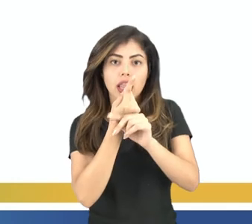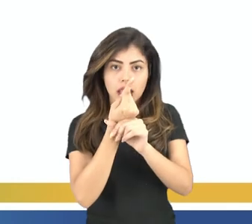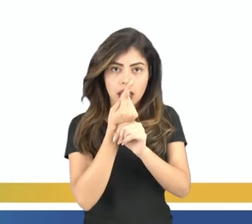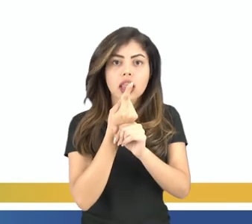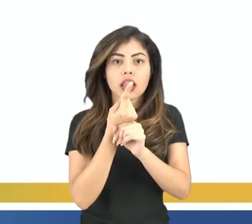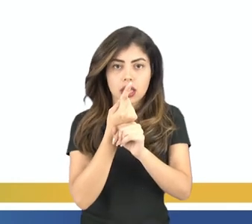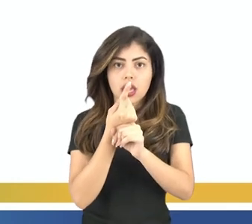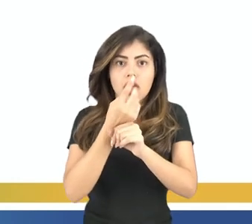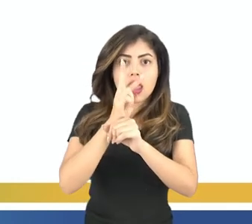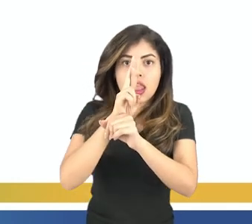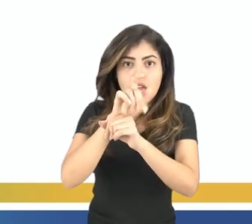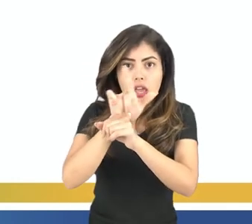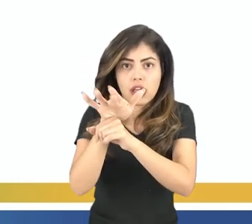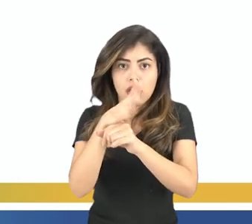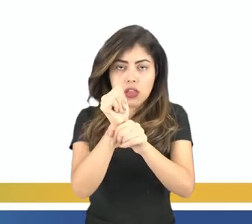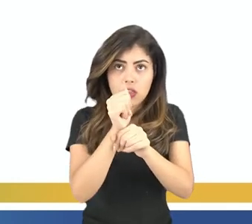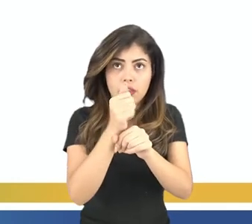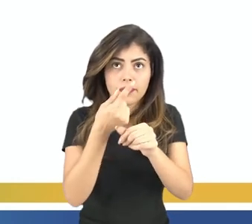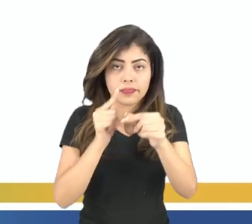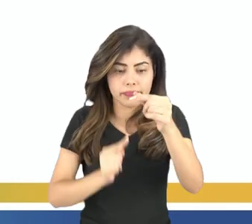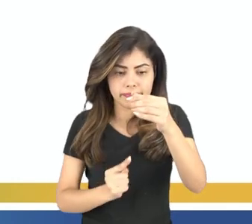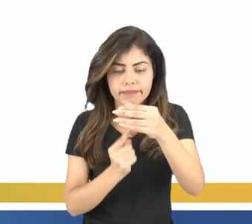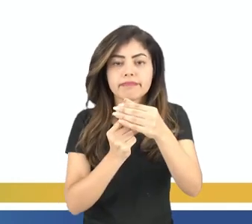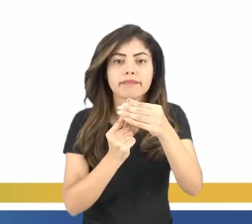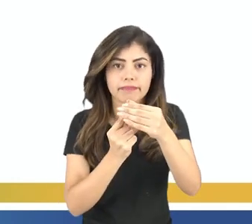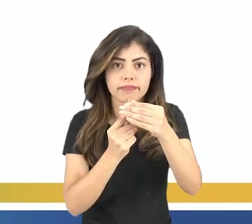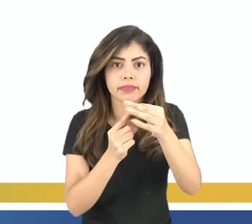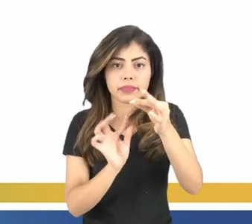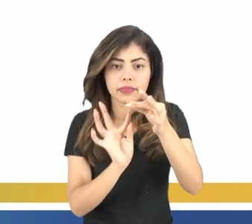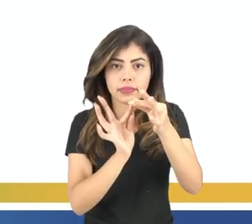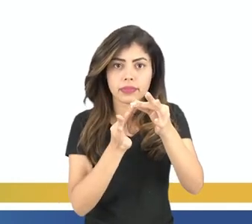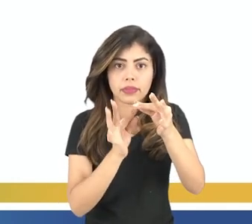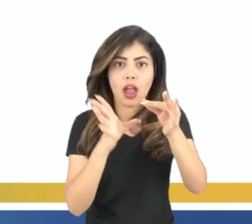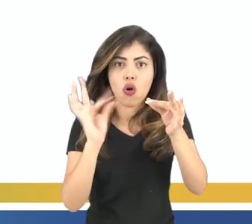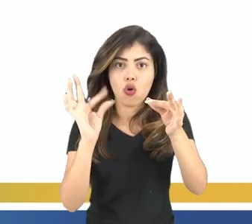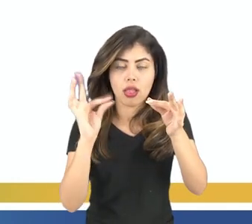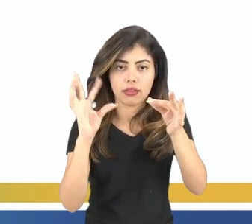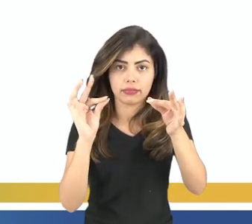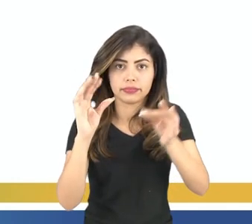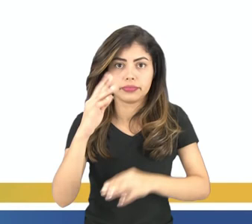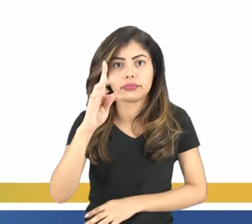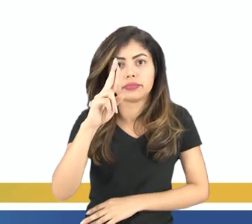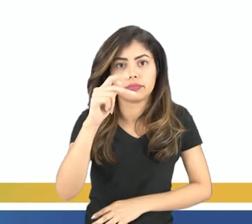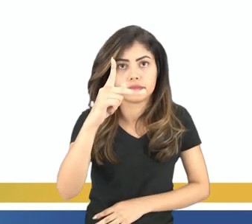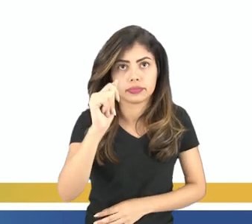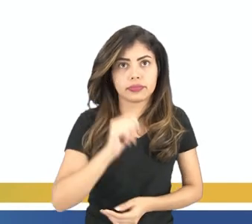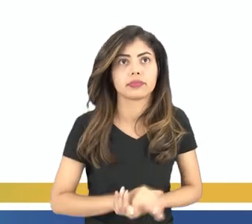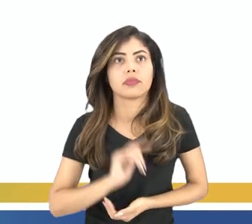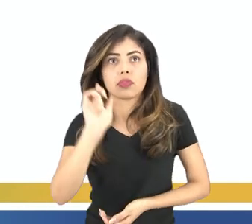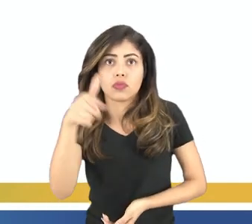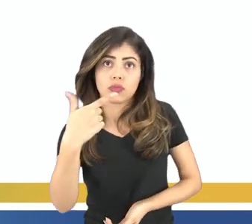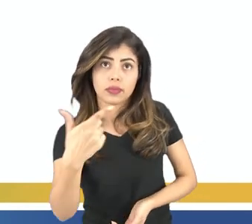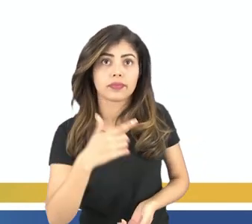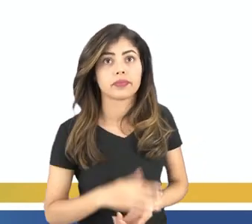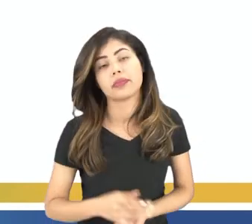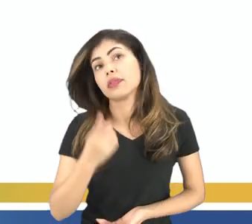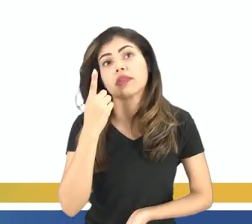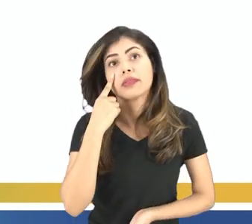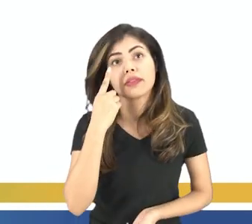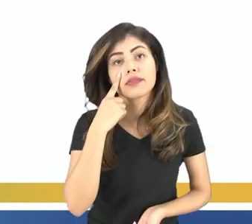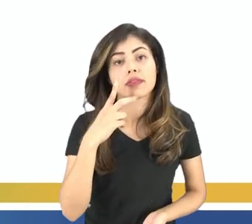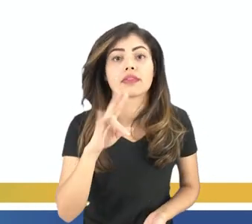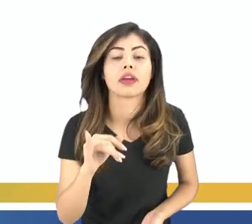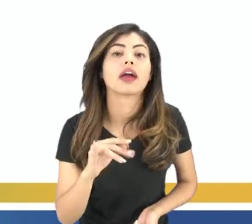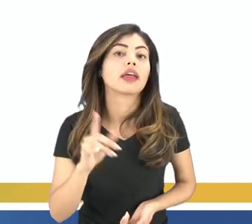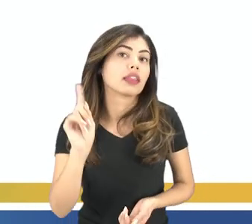rolha. Se você não tiver uma rolha, aí você pega essa agulha magnetizada e cola na tampa de garrafa. Próximo ponto, você vai ver se ela está